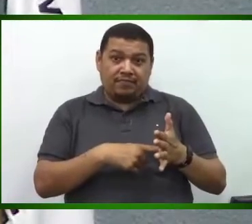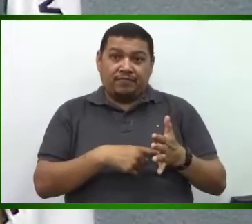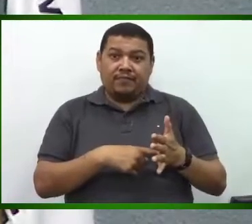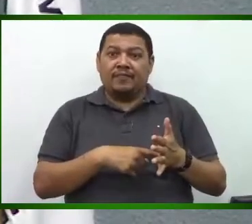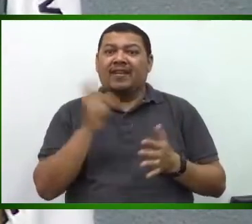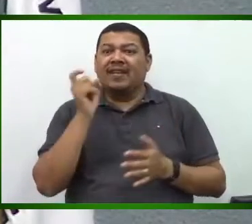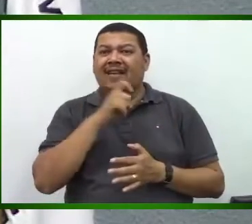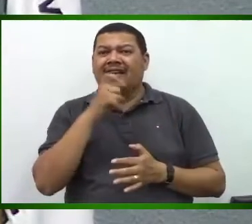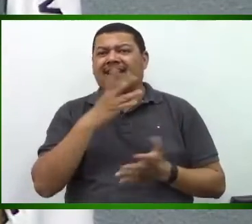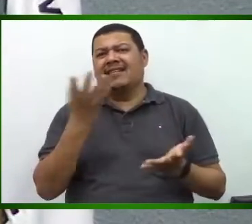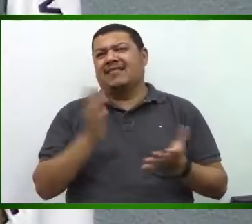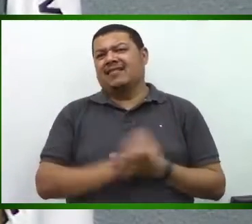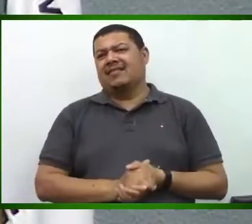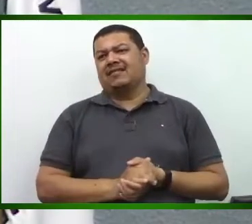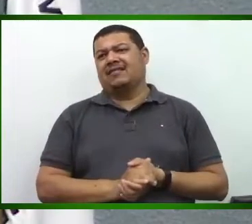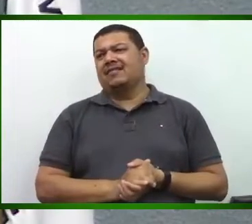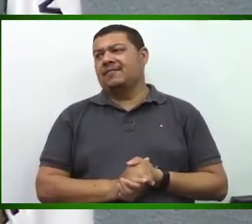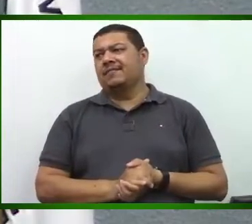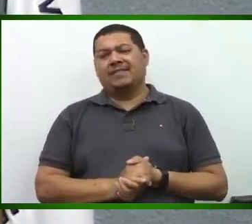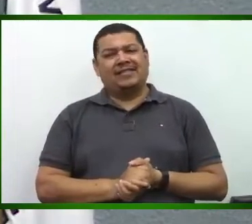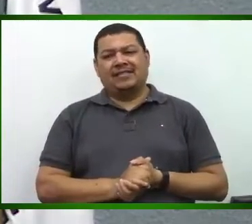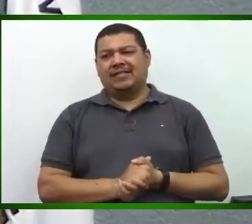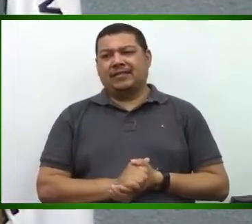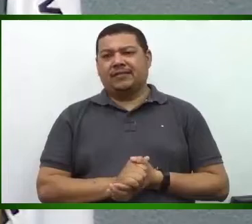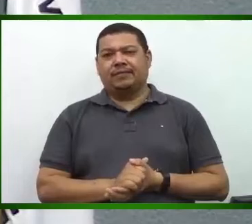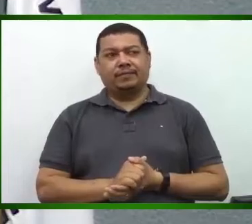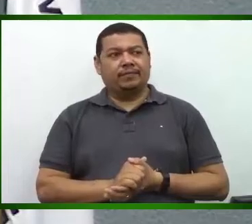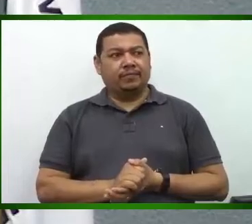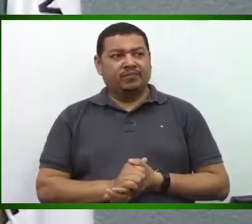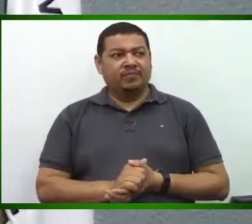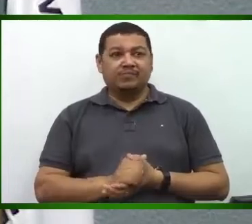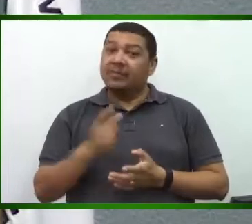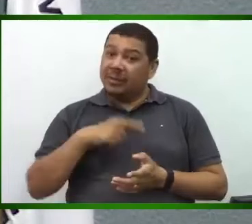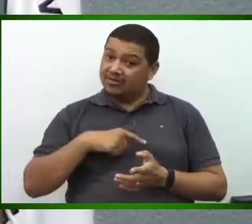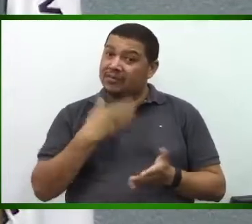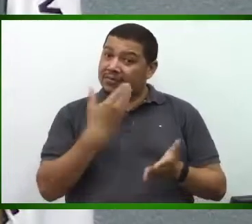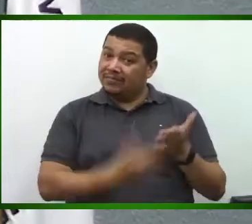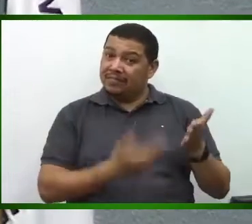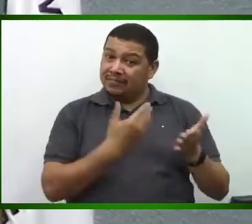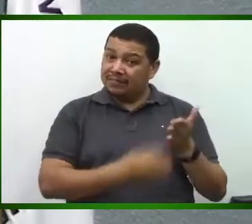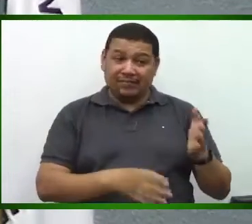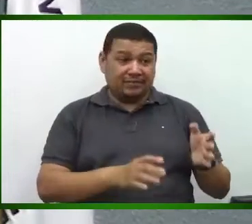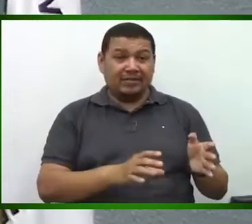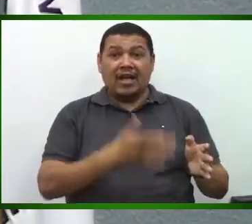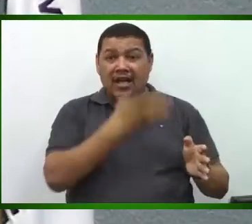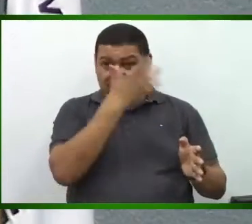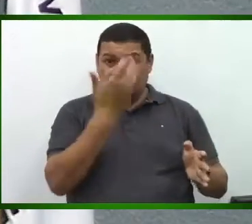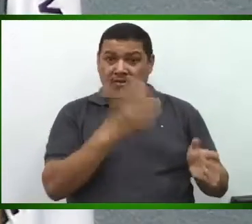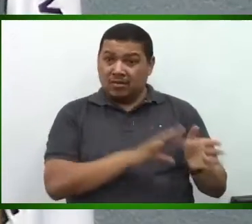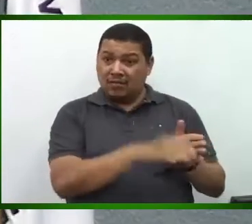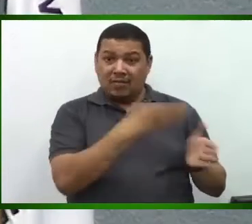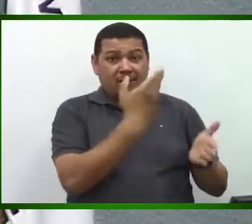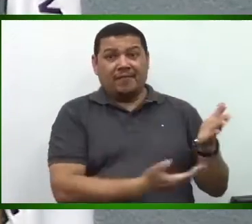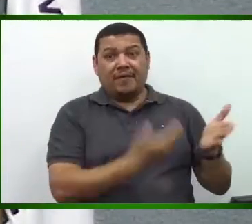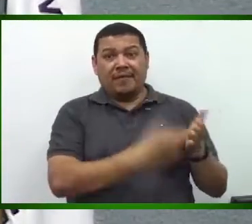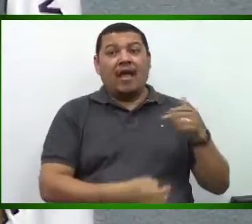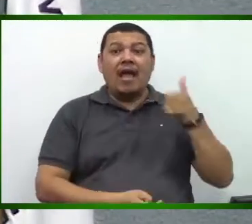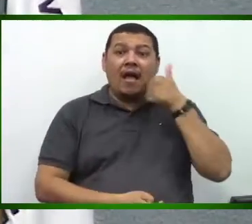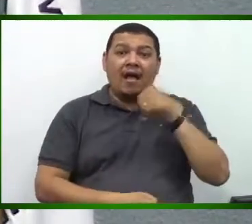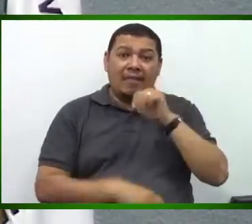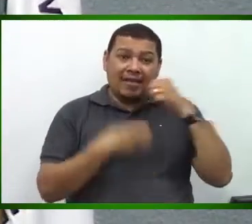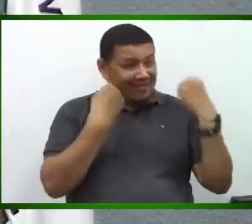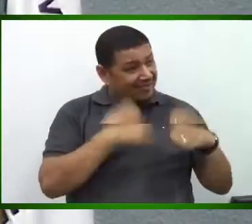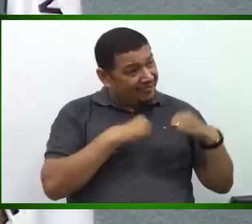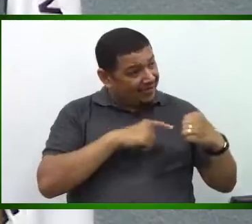fundamento. Isso está prejudicando a população, essas mães que